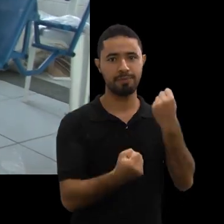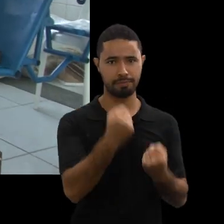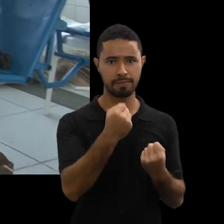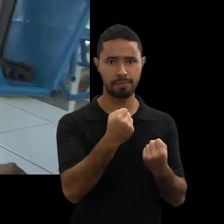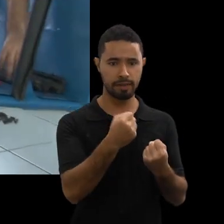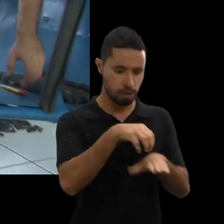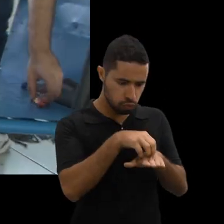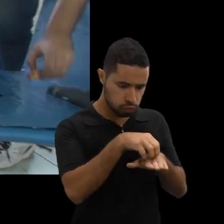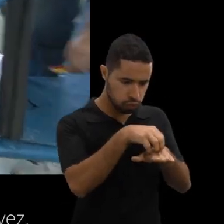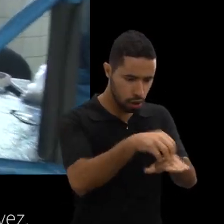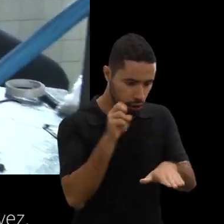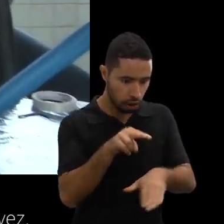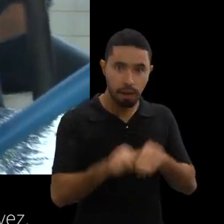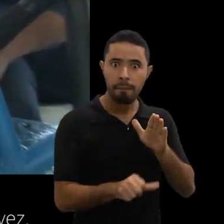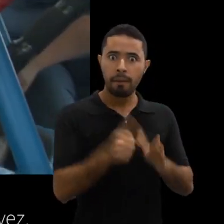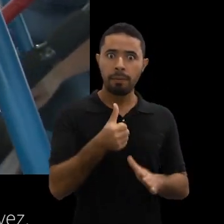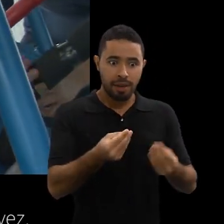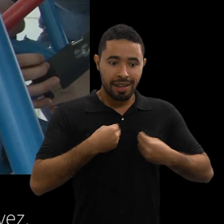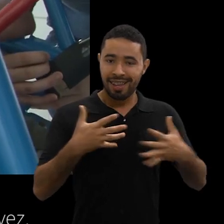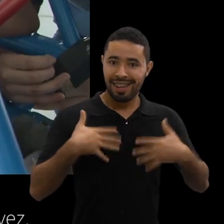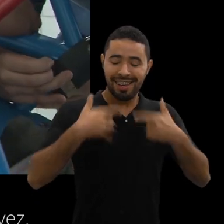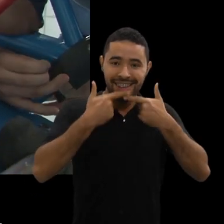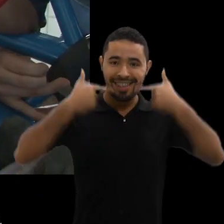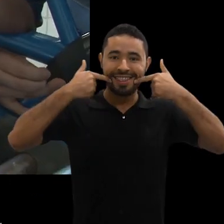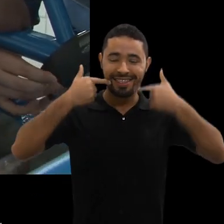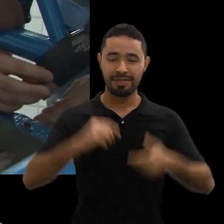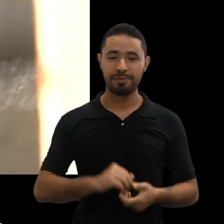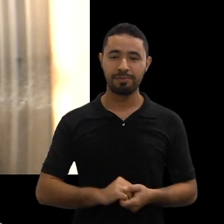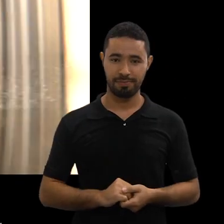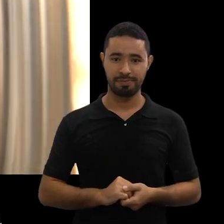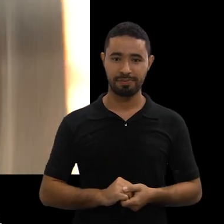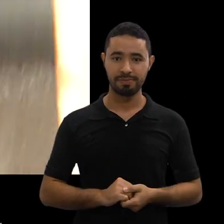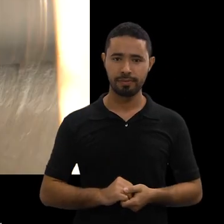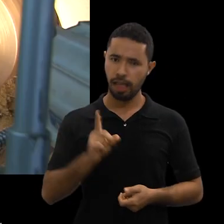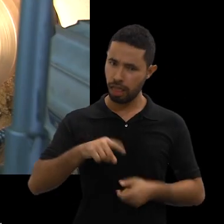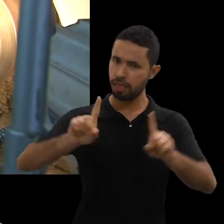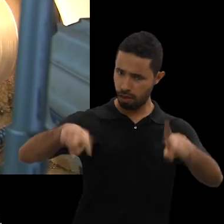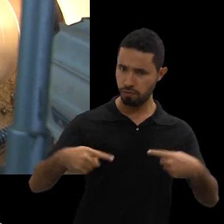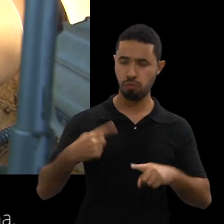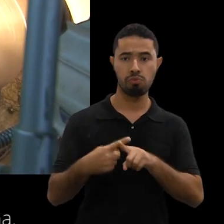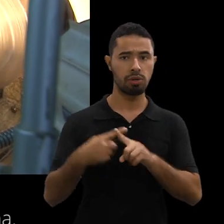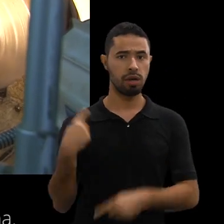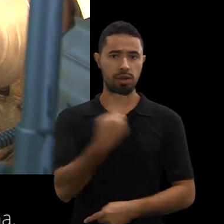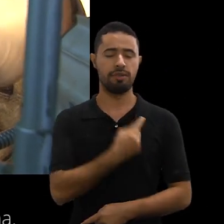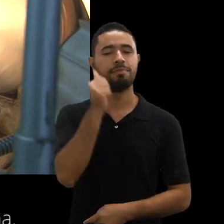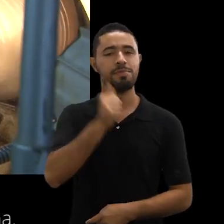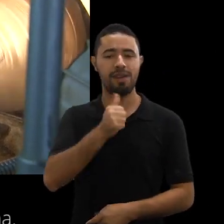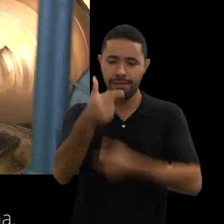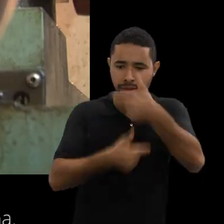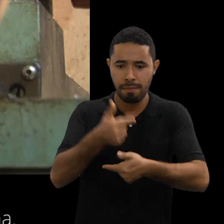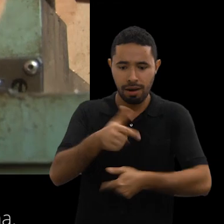aquilo dá muita alegria para a gente quando a gente vê o carro andando pela primeira vez. E aí é um desafio muito grande para nós mulheres que estamos